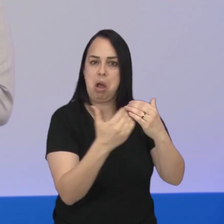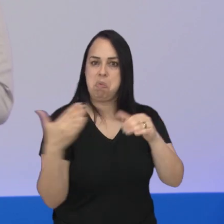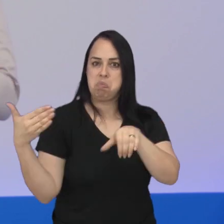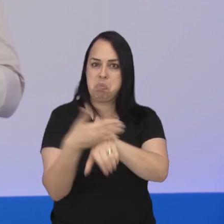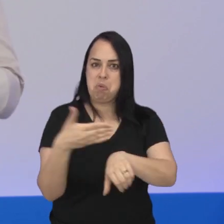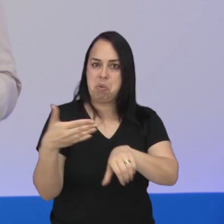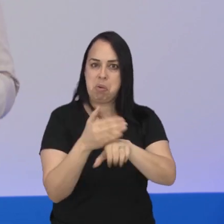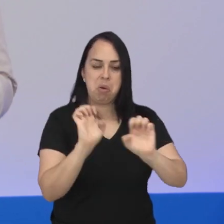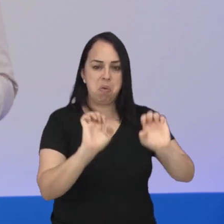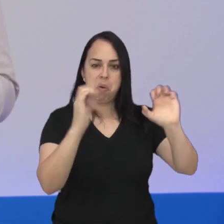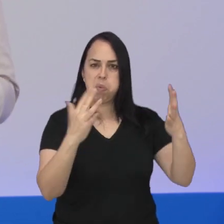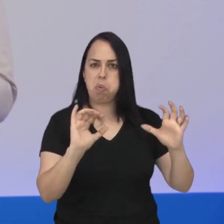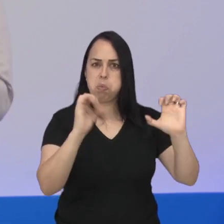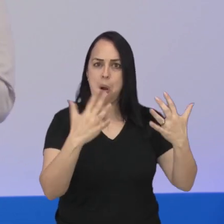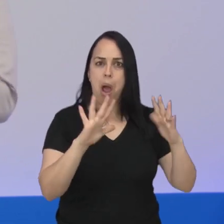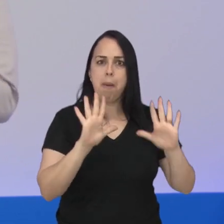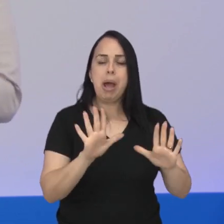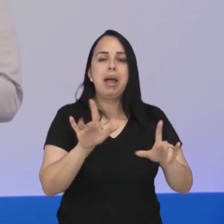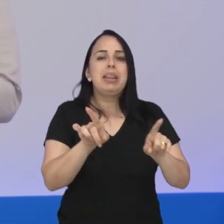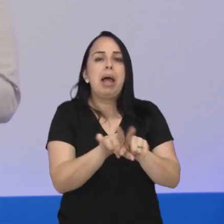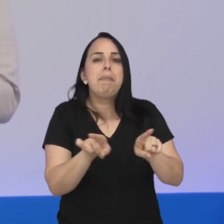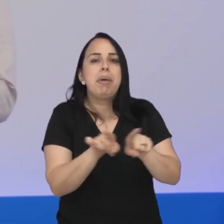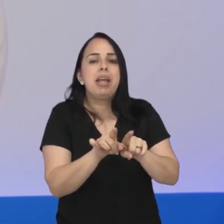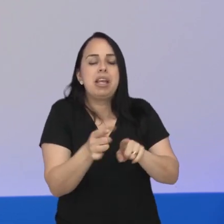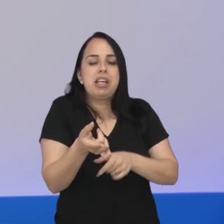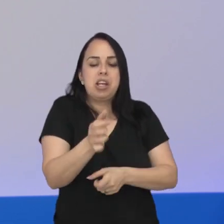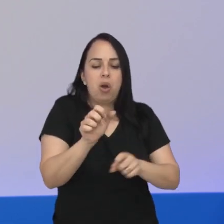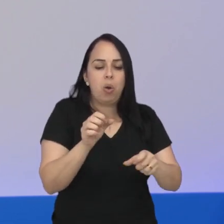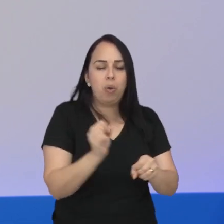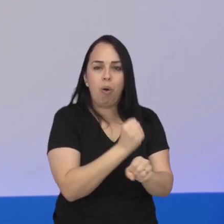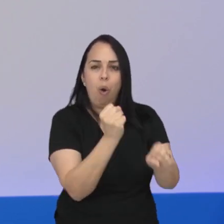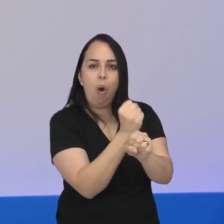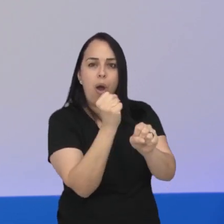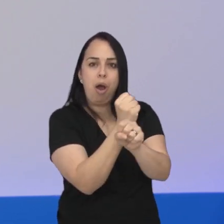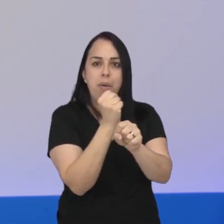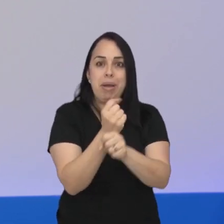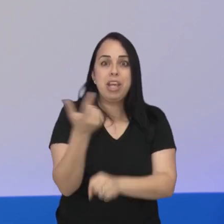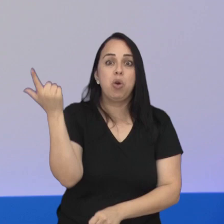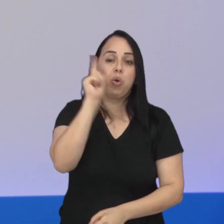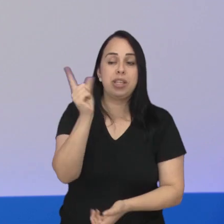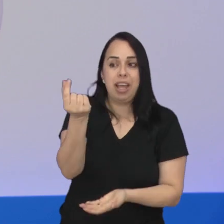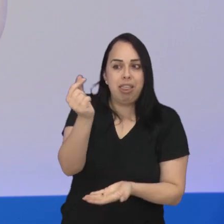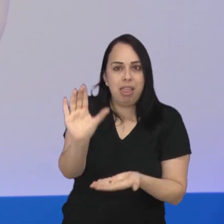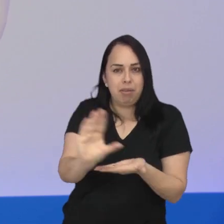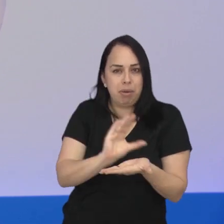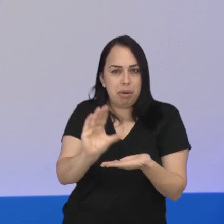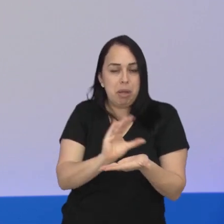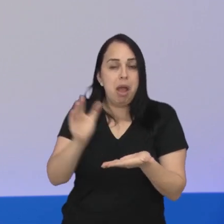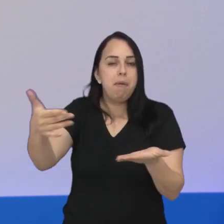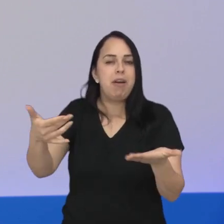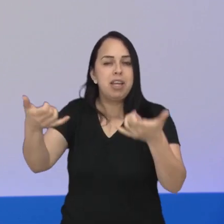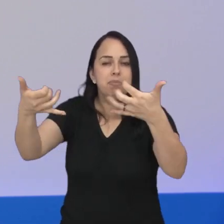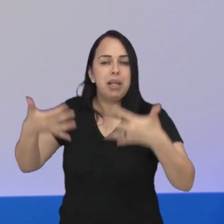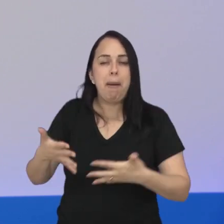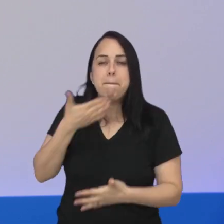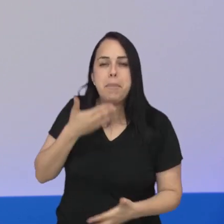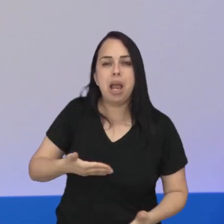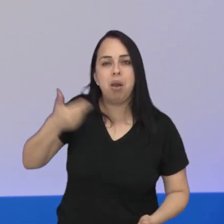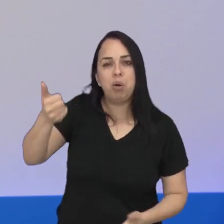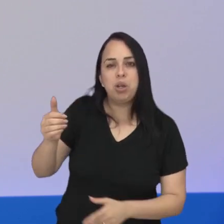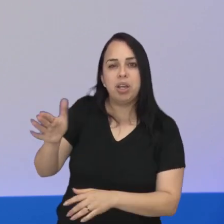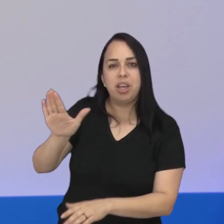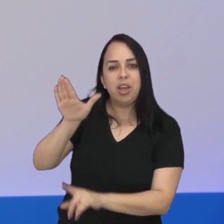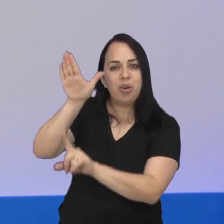as atividades no espaço, que deve ganhar melhorias, mas também angariar recursos. E para explicar melhor para a gente como vai funcionar o processo de